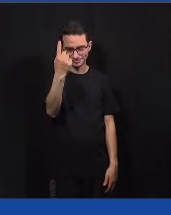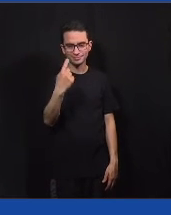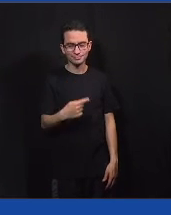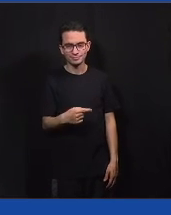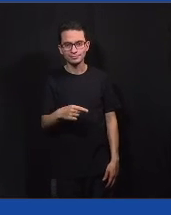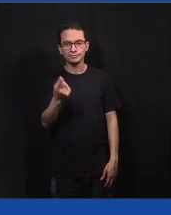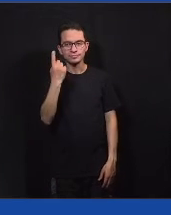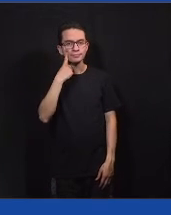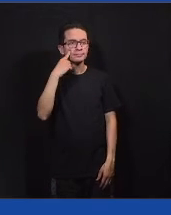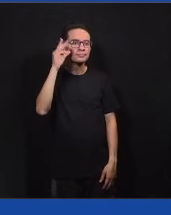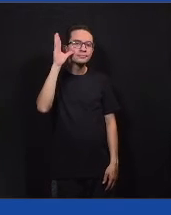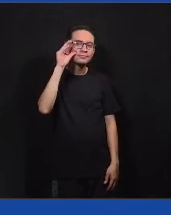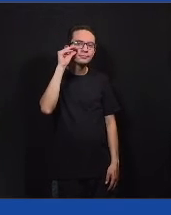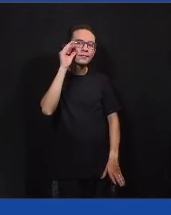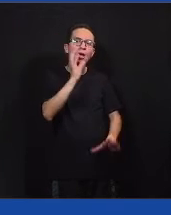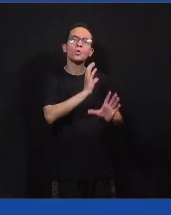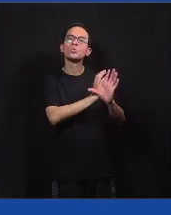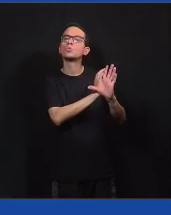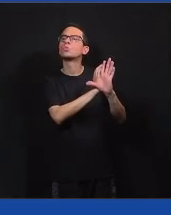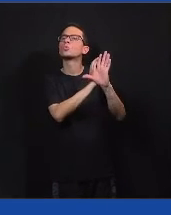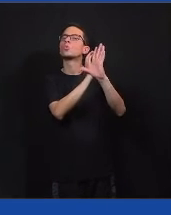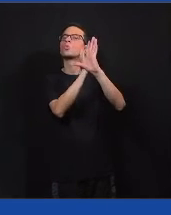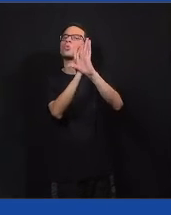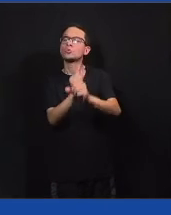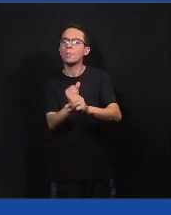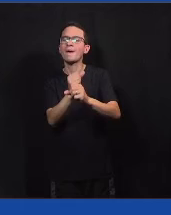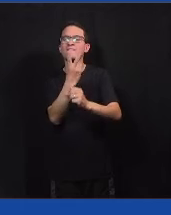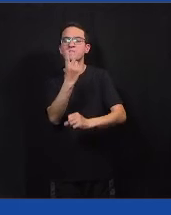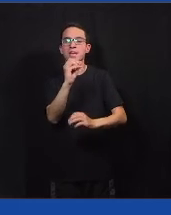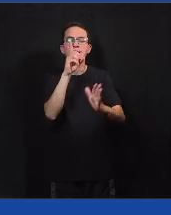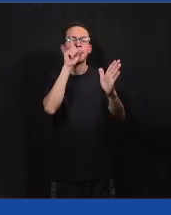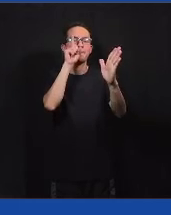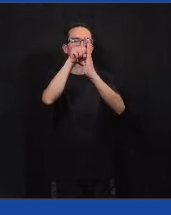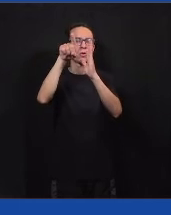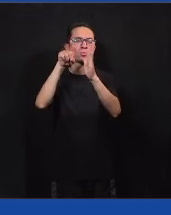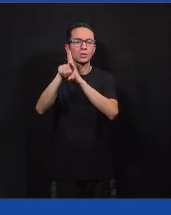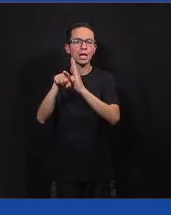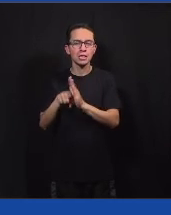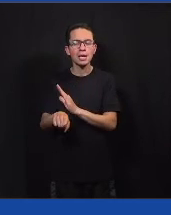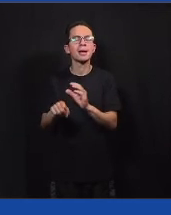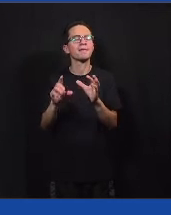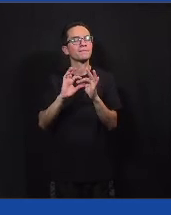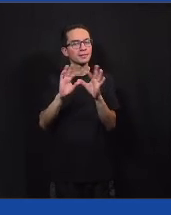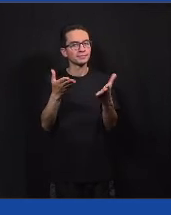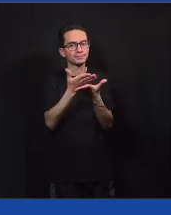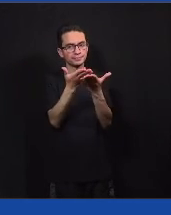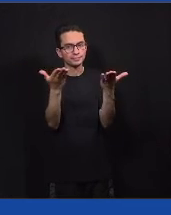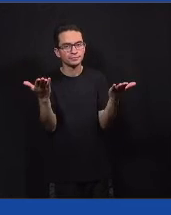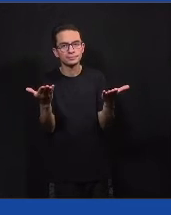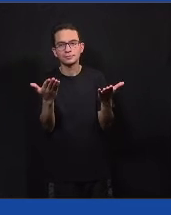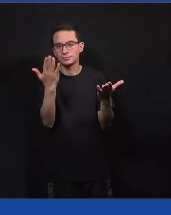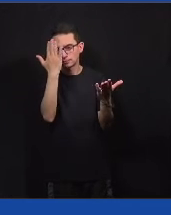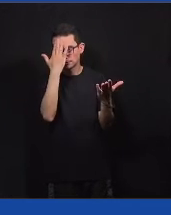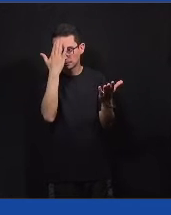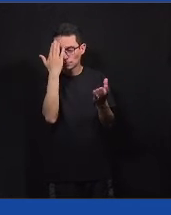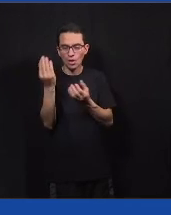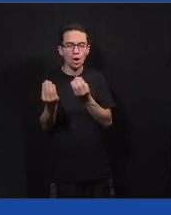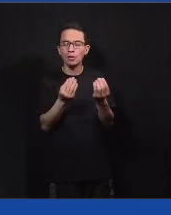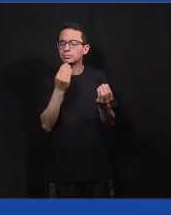São em torno de 20 perguntas e é muito da sua percepção. Então, como você entende que a sua cidade está caminhando